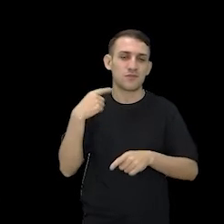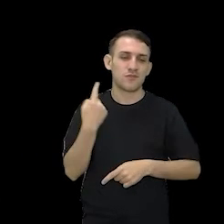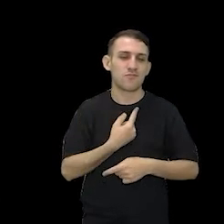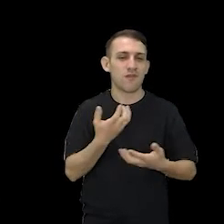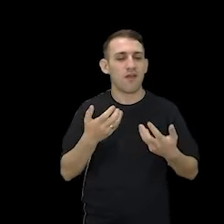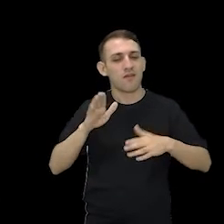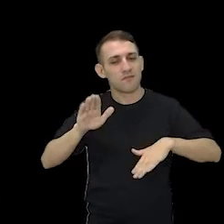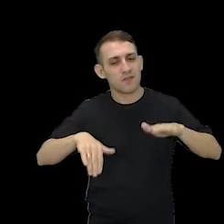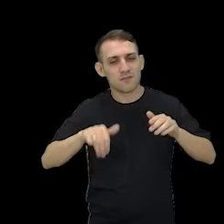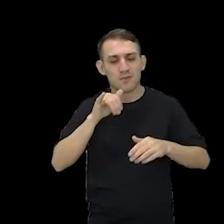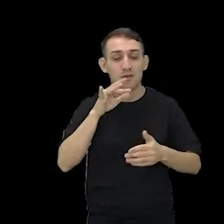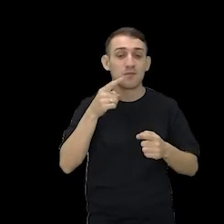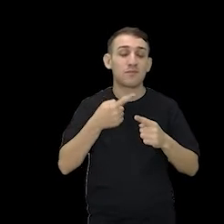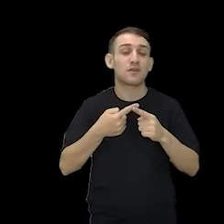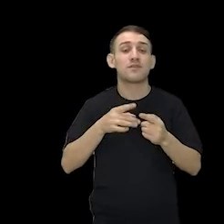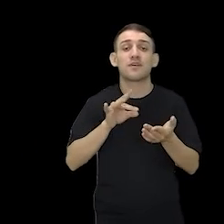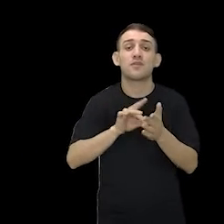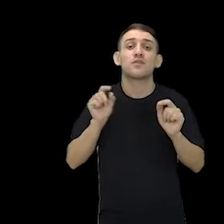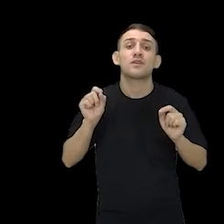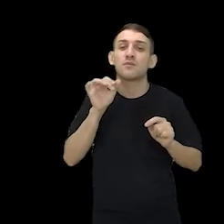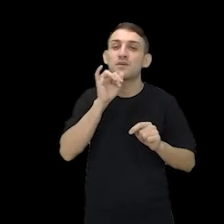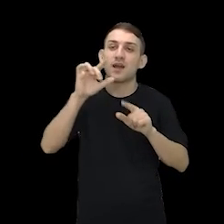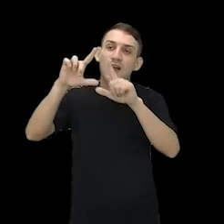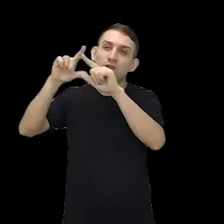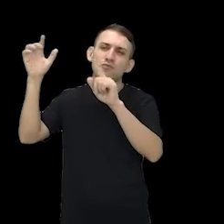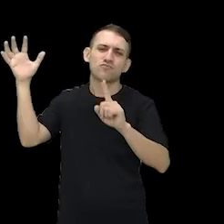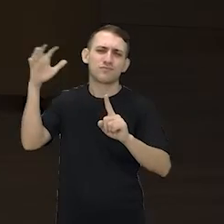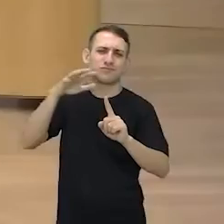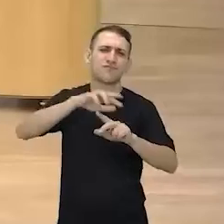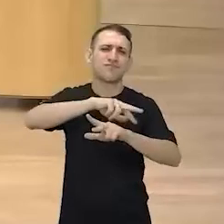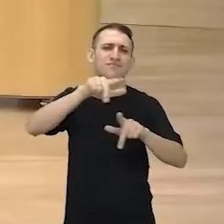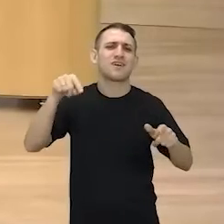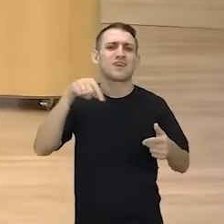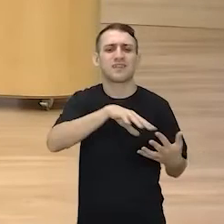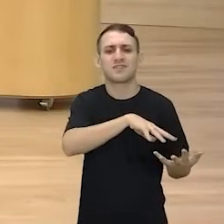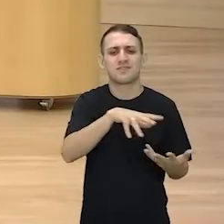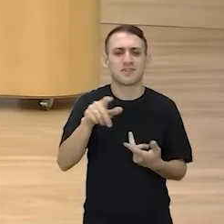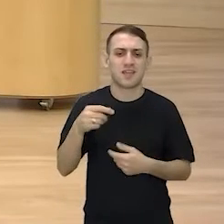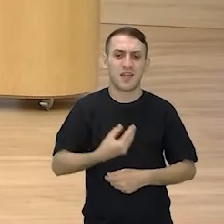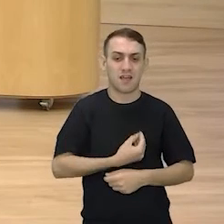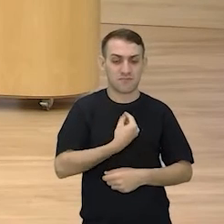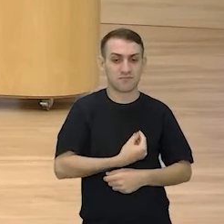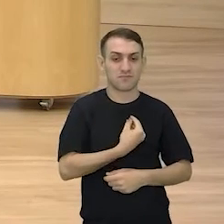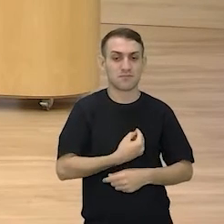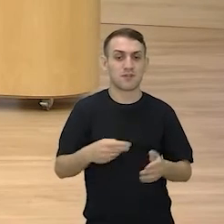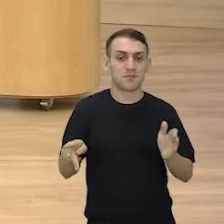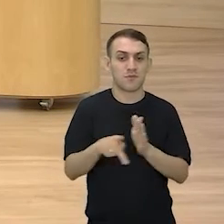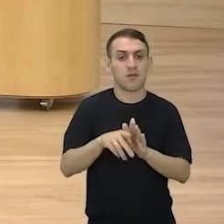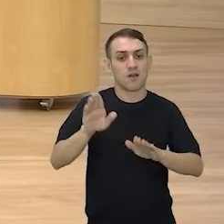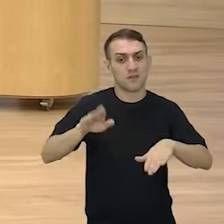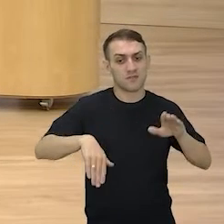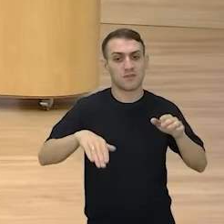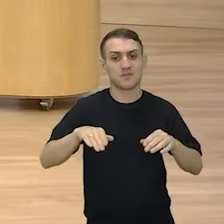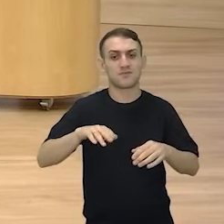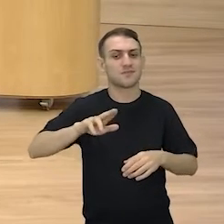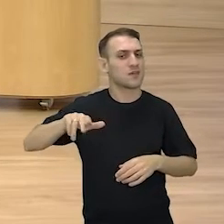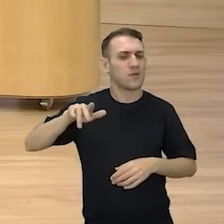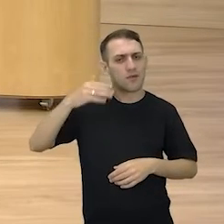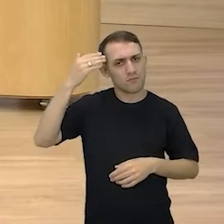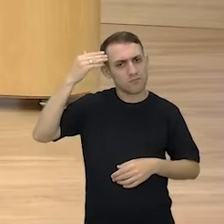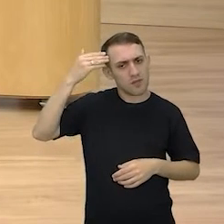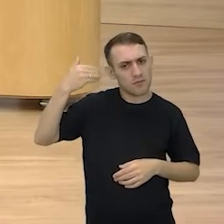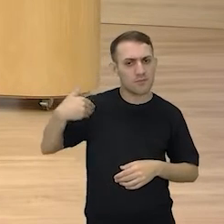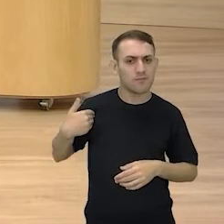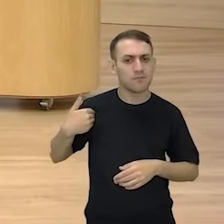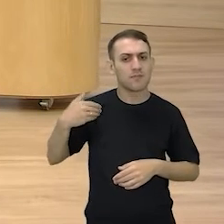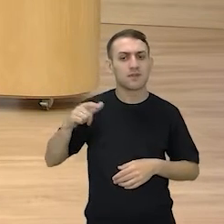assim. É que, na verdade, a lua, ela influencia muitas coisas na terra, né? Muito. A nossa vida, às vezes, não é nem o cabelo que cresce,